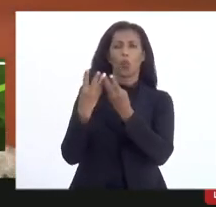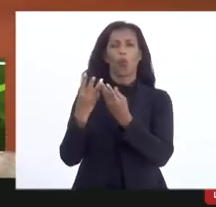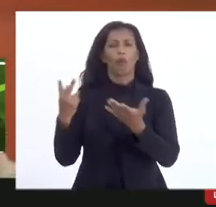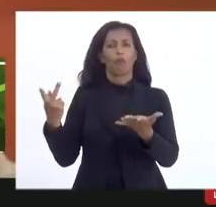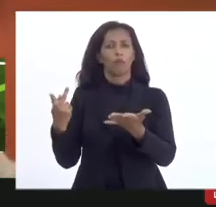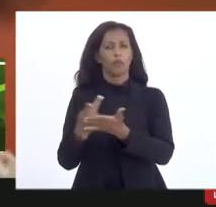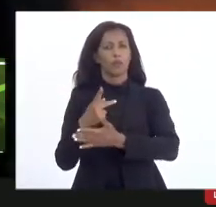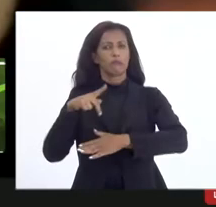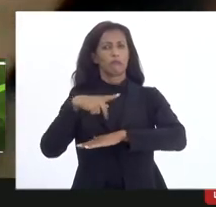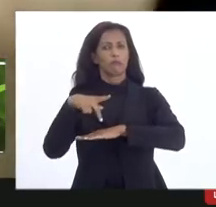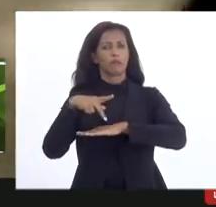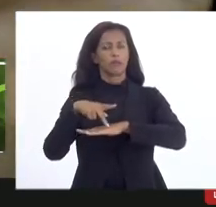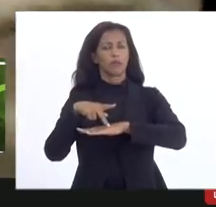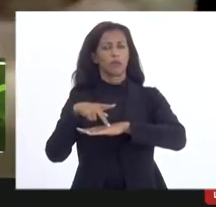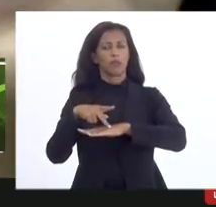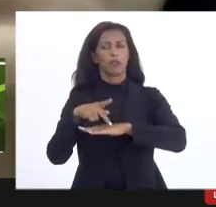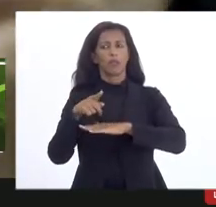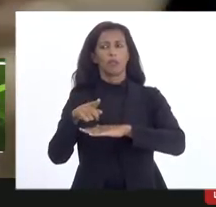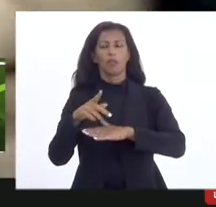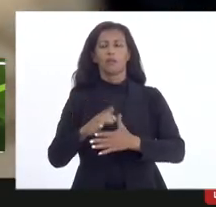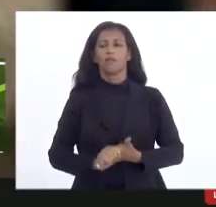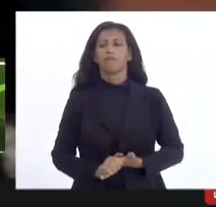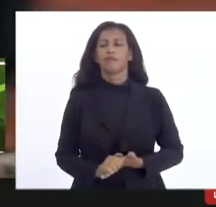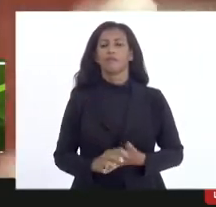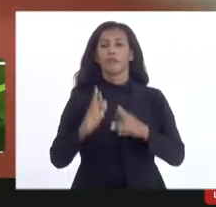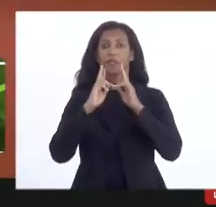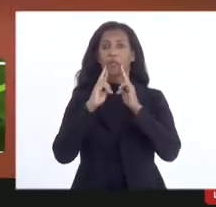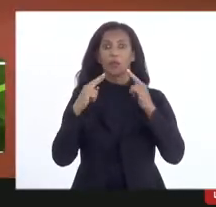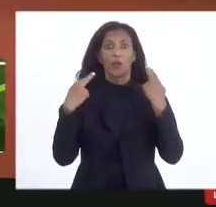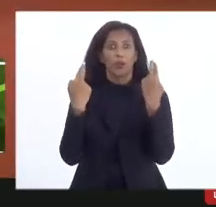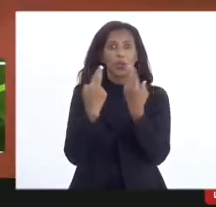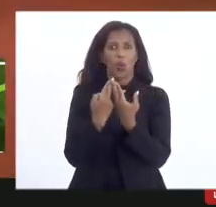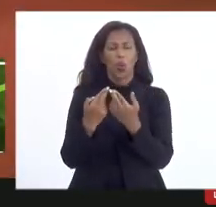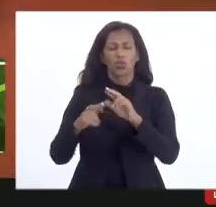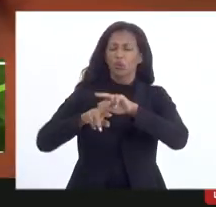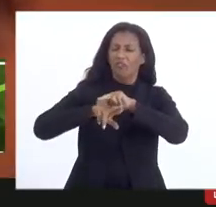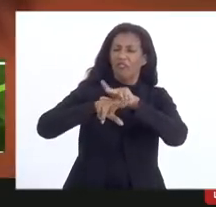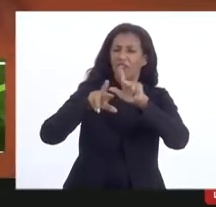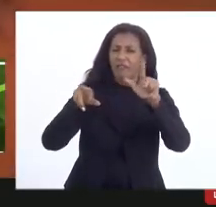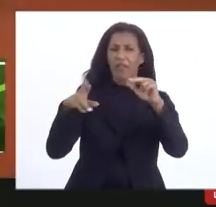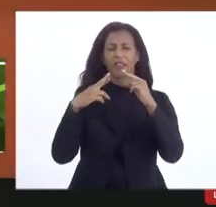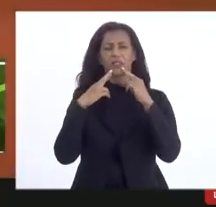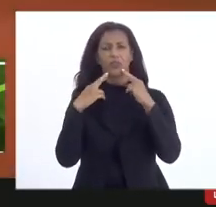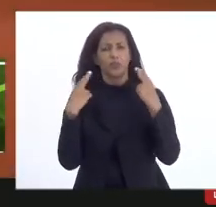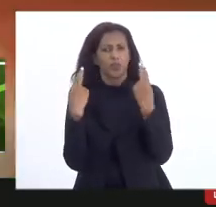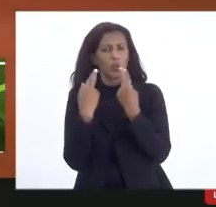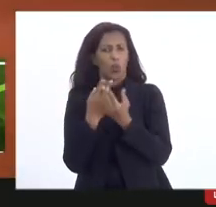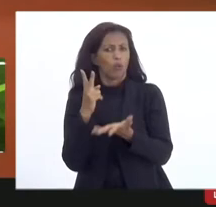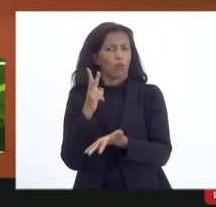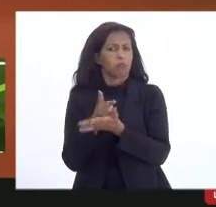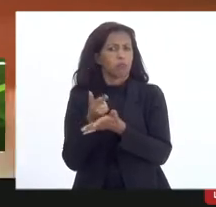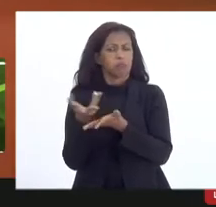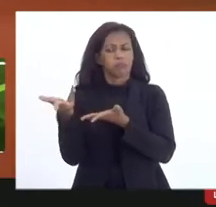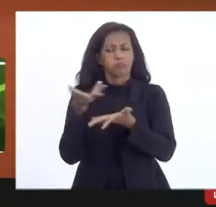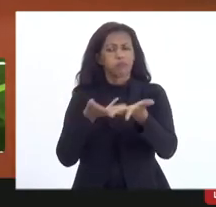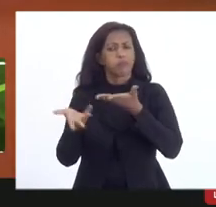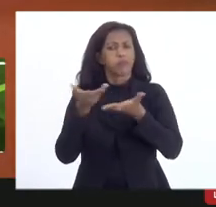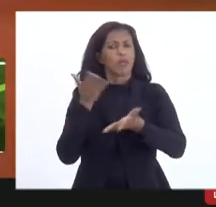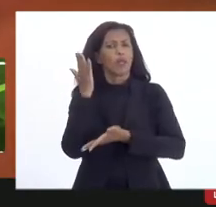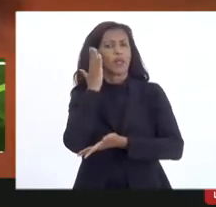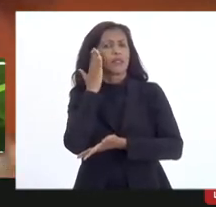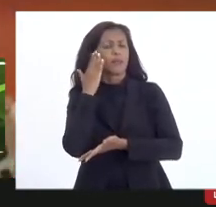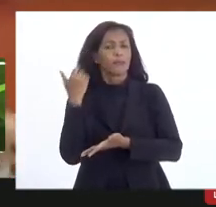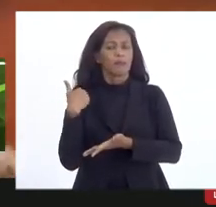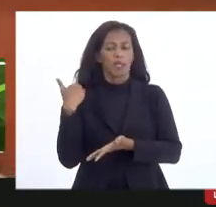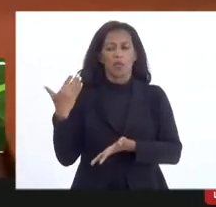fizeram reuniões várias reuniões como a gente sempre faz para saber a situação ele tinha